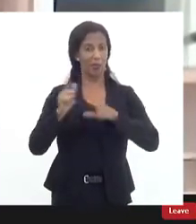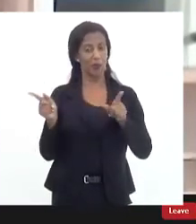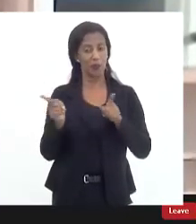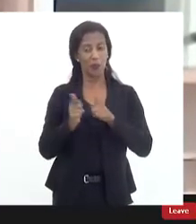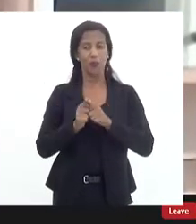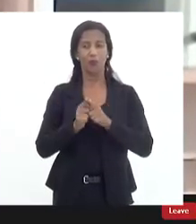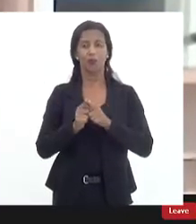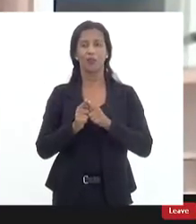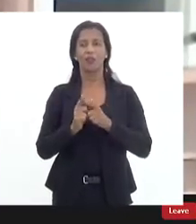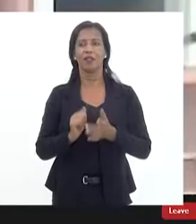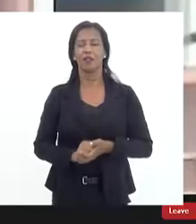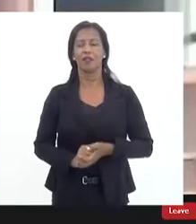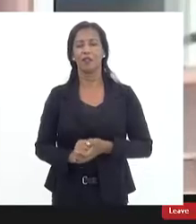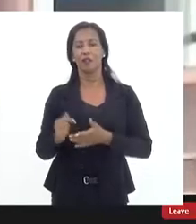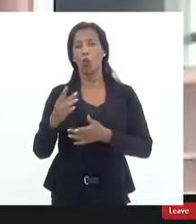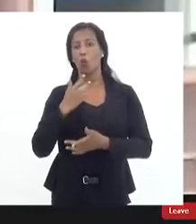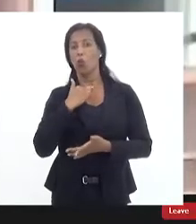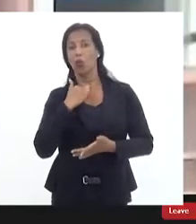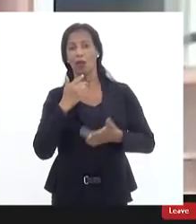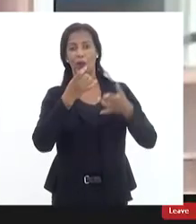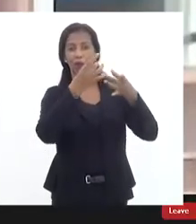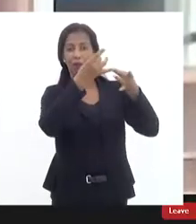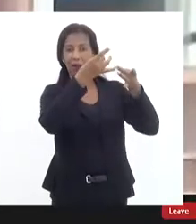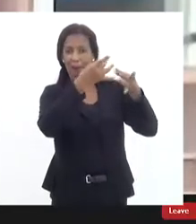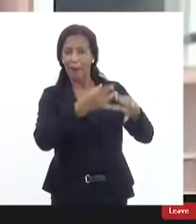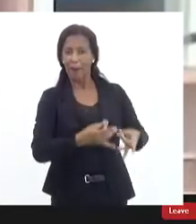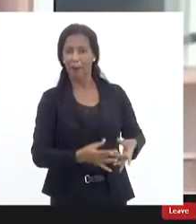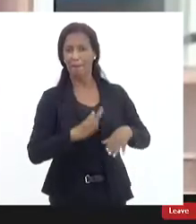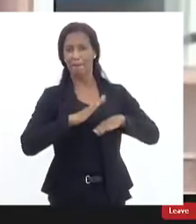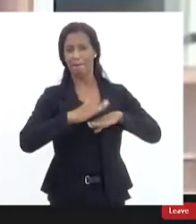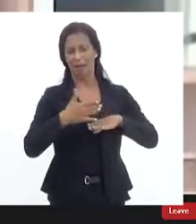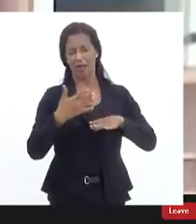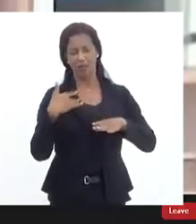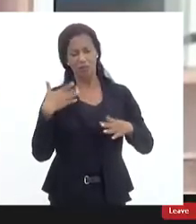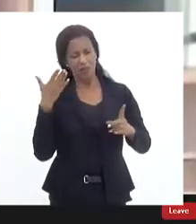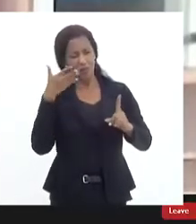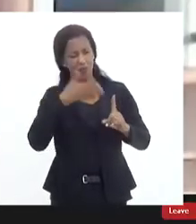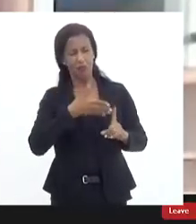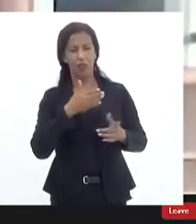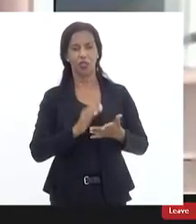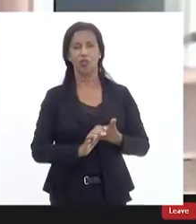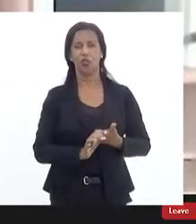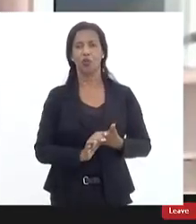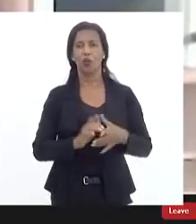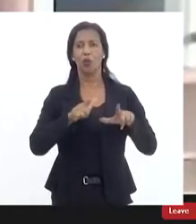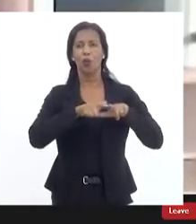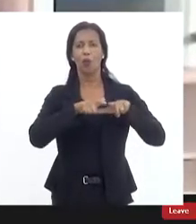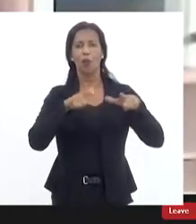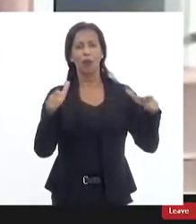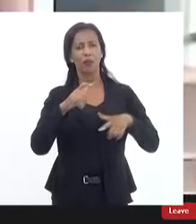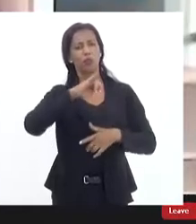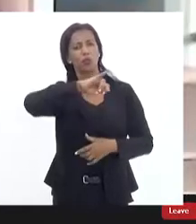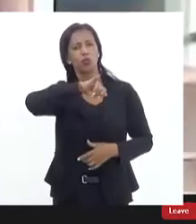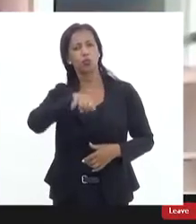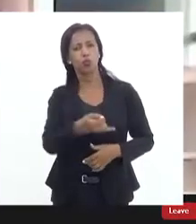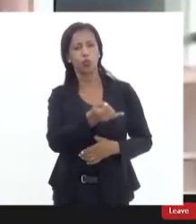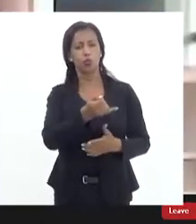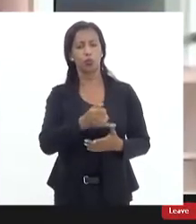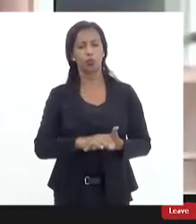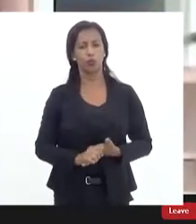gente não poderia descer aqui a maior detalhes mas eu enxergo a DPF 635 como uma grande janela de oportunidade